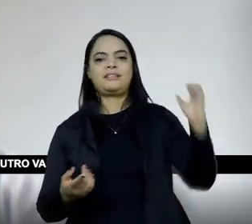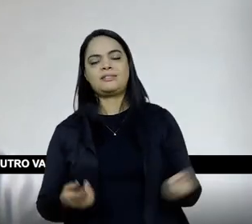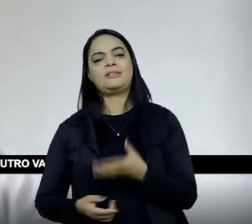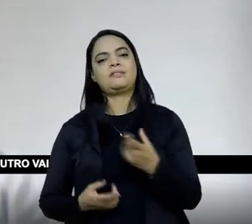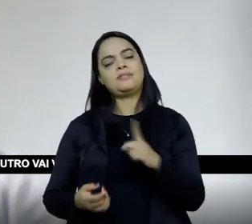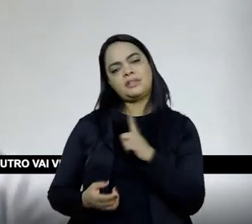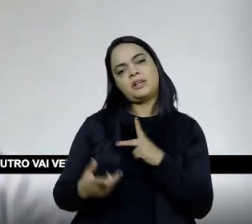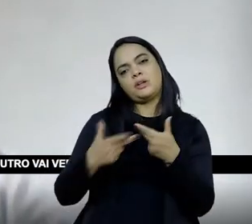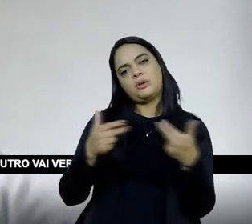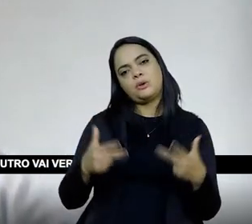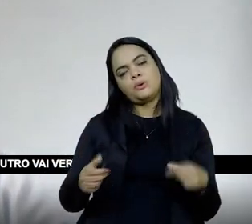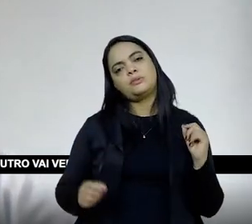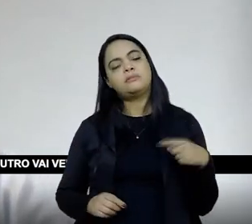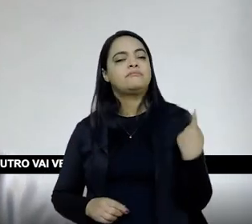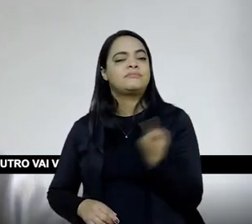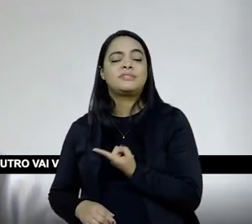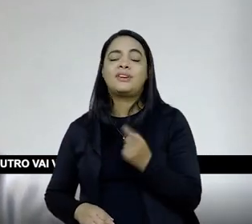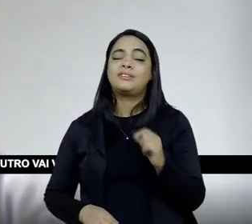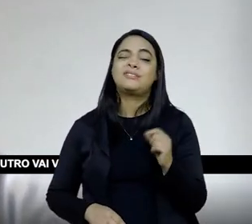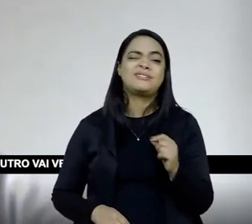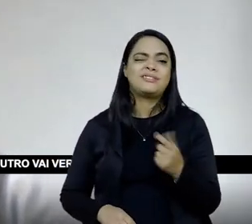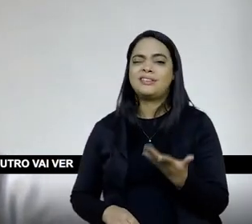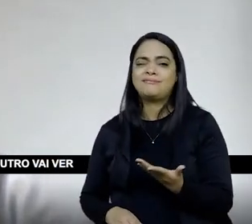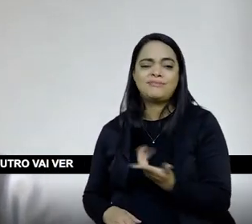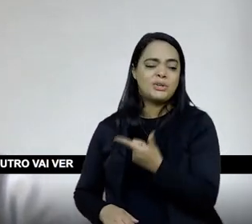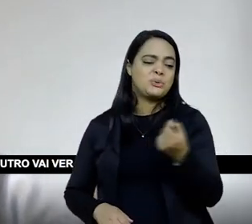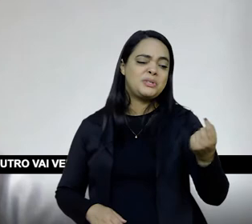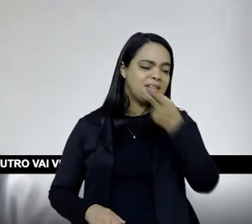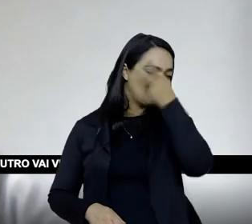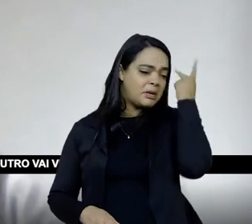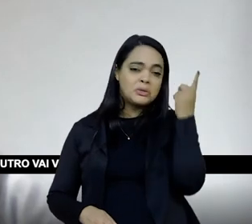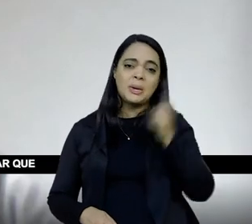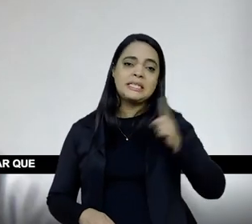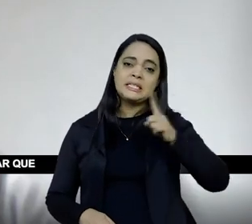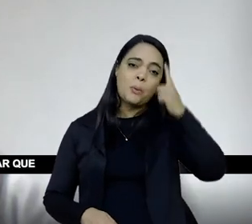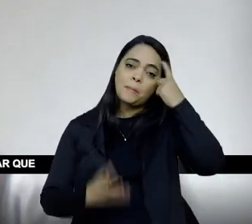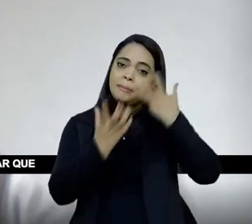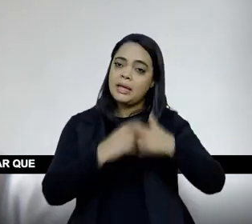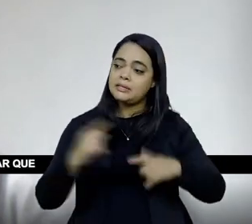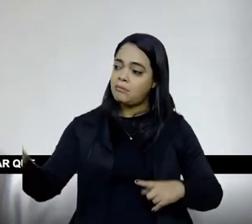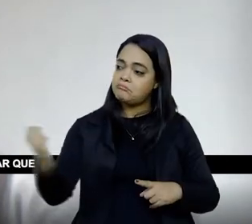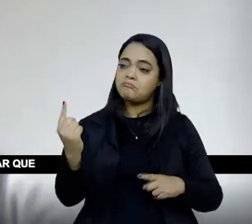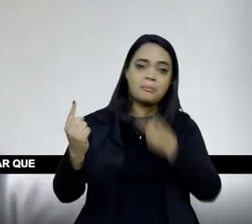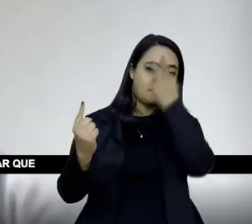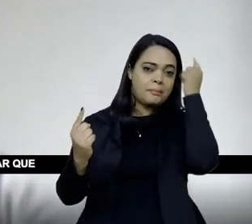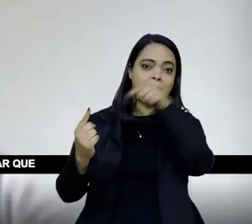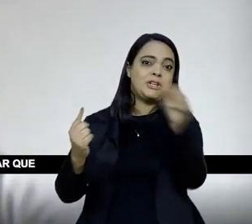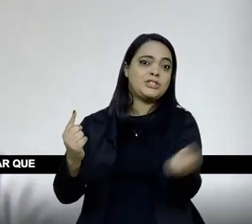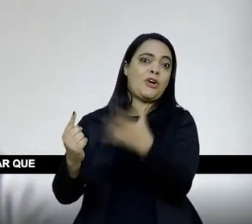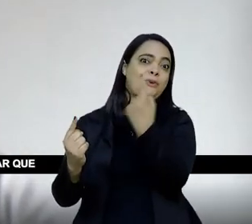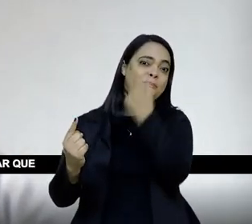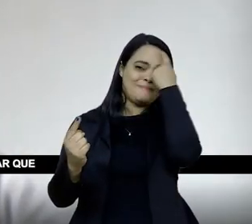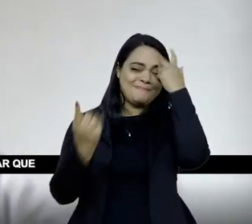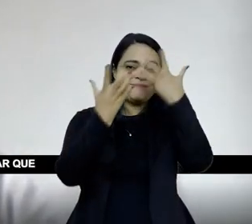coisas que a gente vai... 200 não vão ver, o outro vai ver, sobretudo naquilo que é o